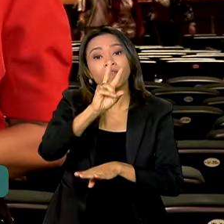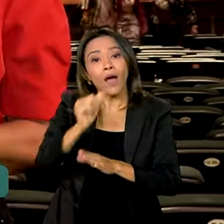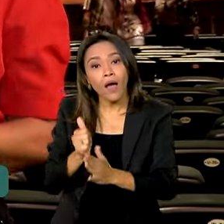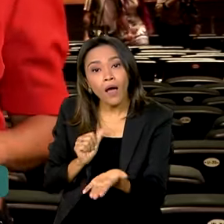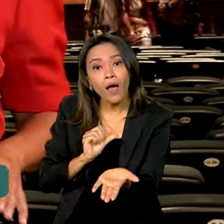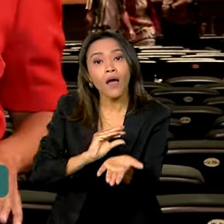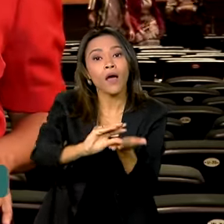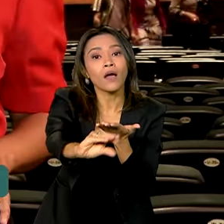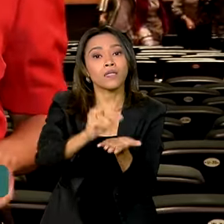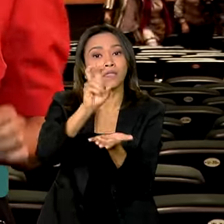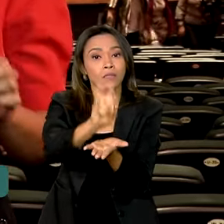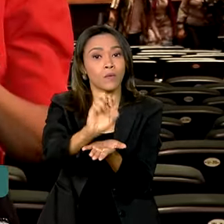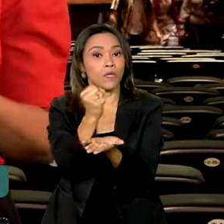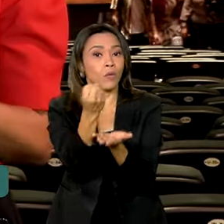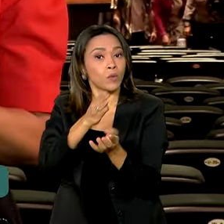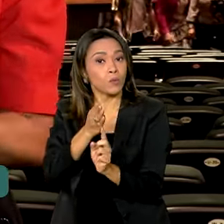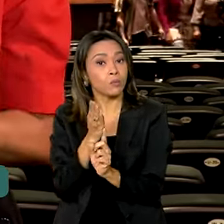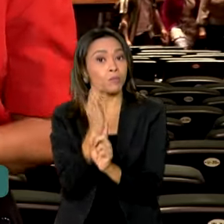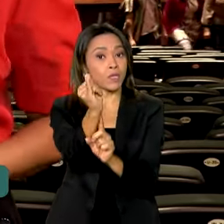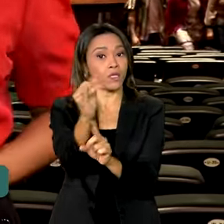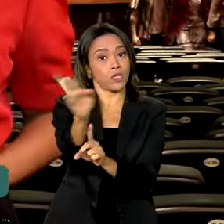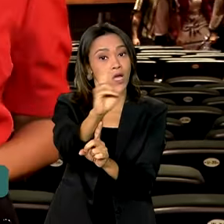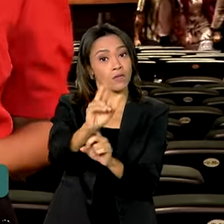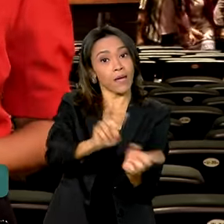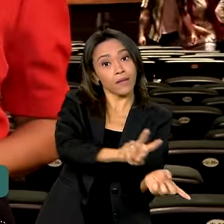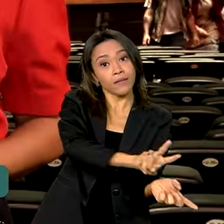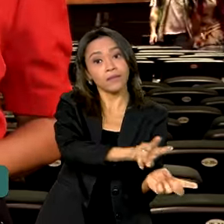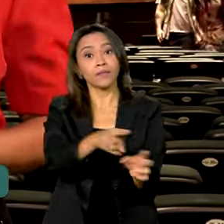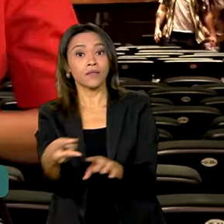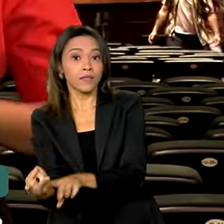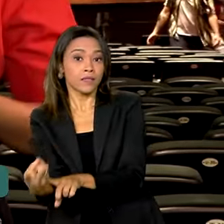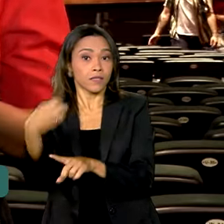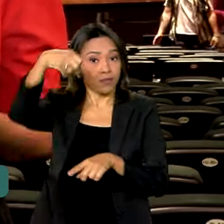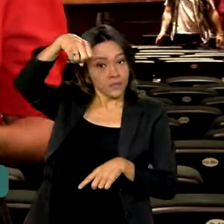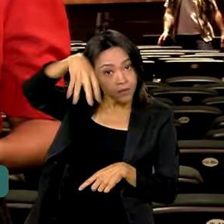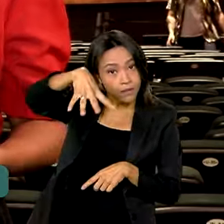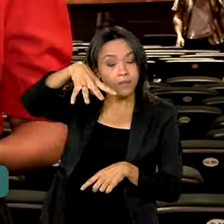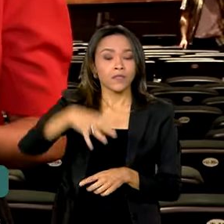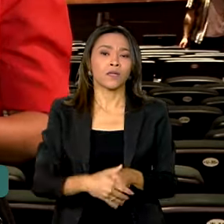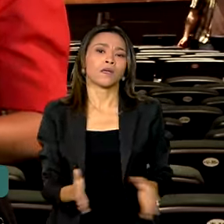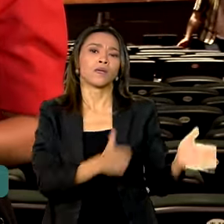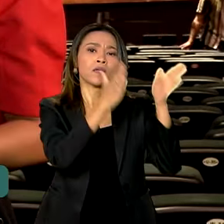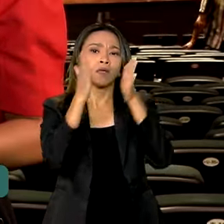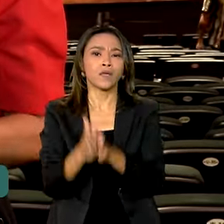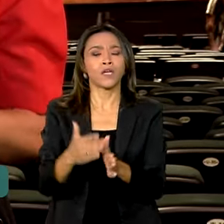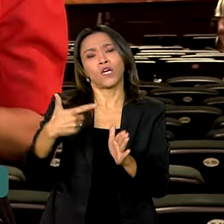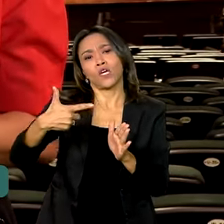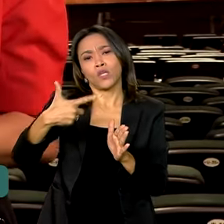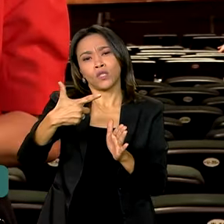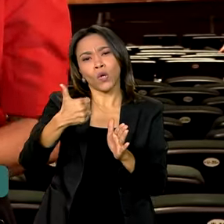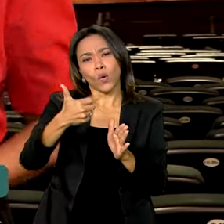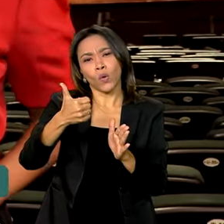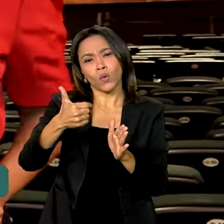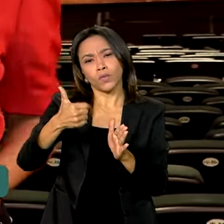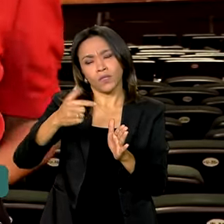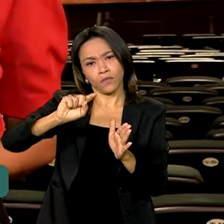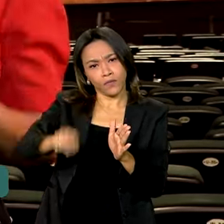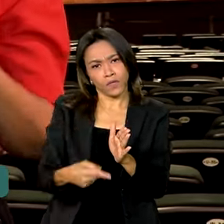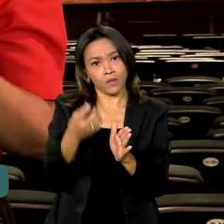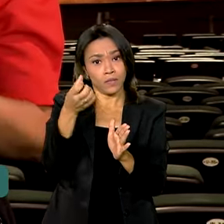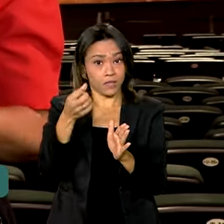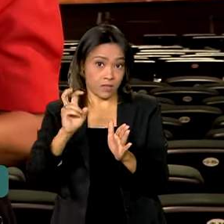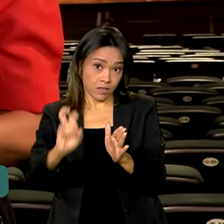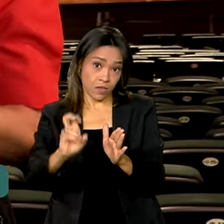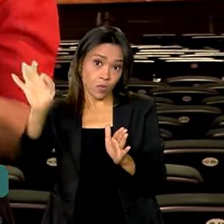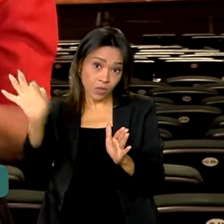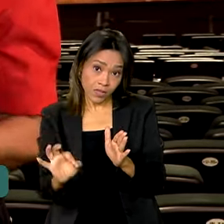bilhões de reais para a transição energética. 12,5% do potencial brasileiro